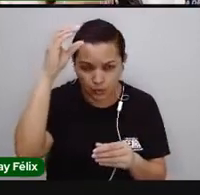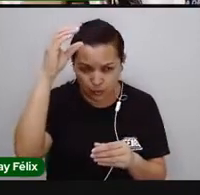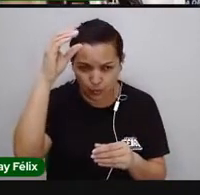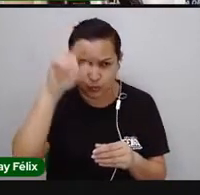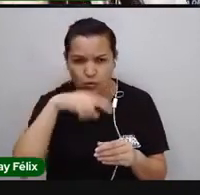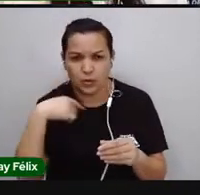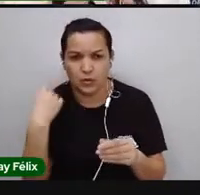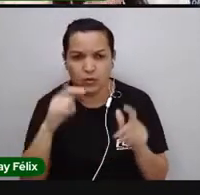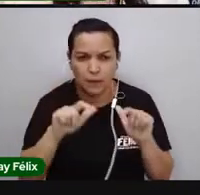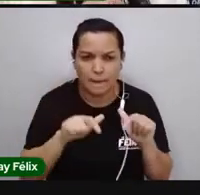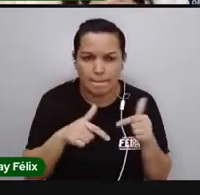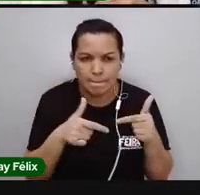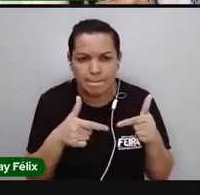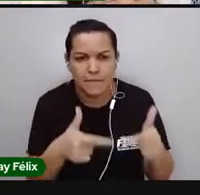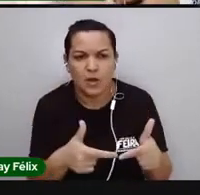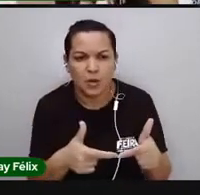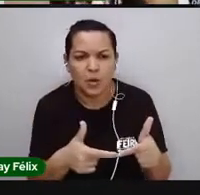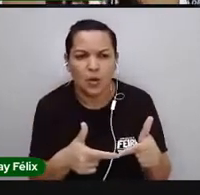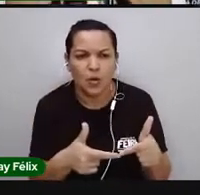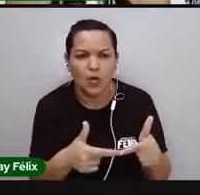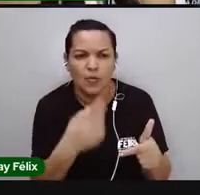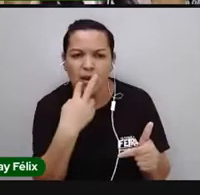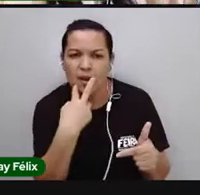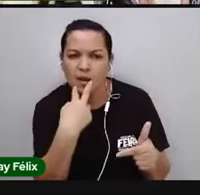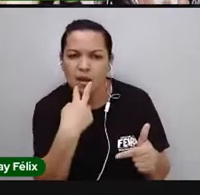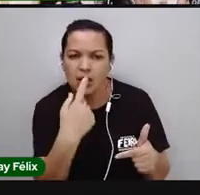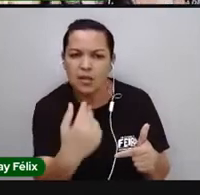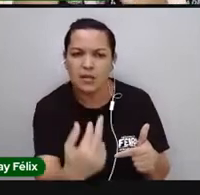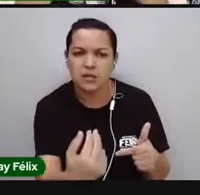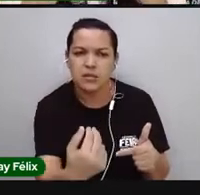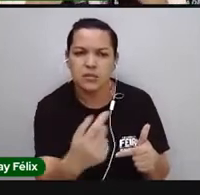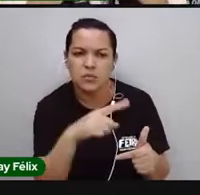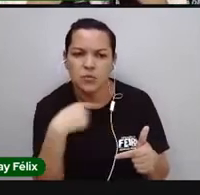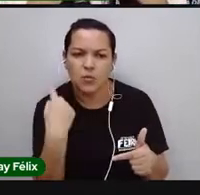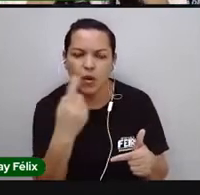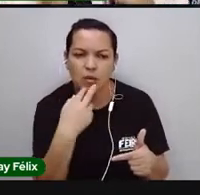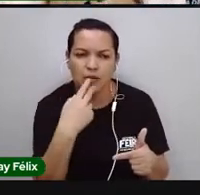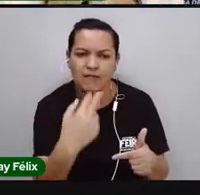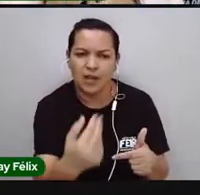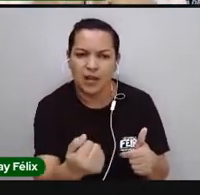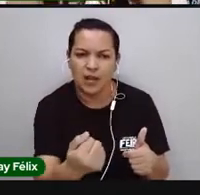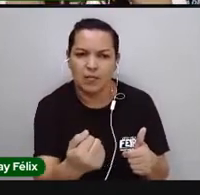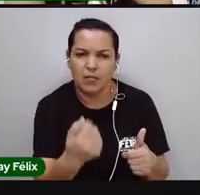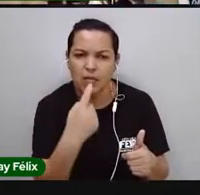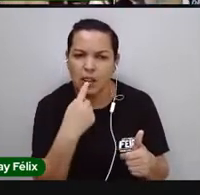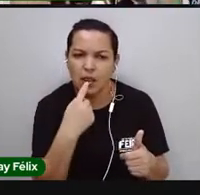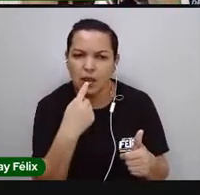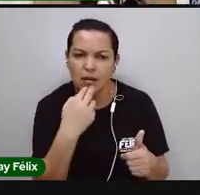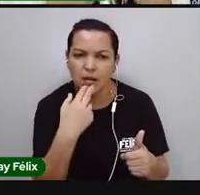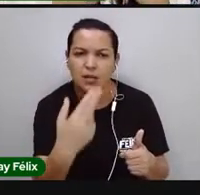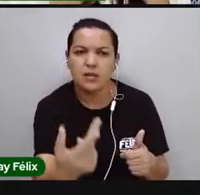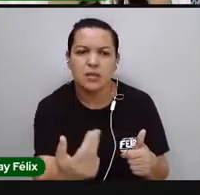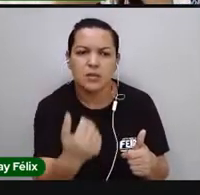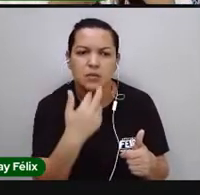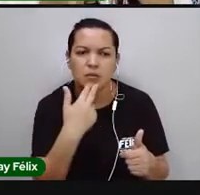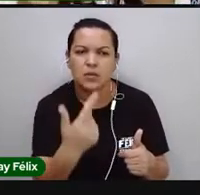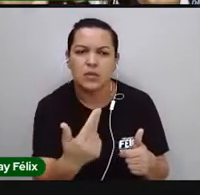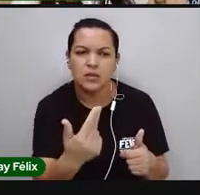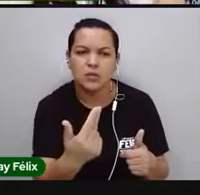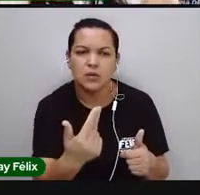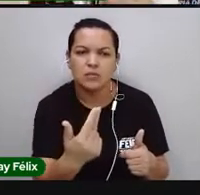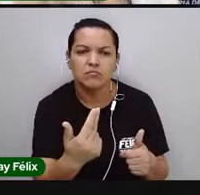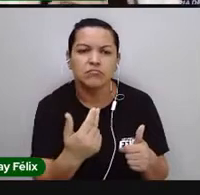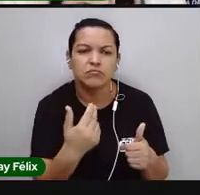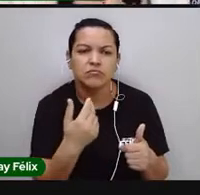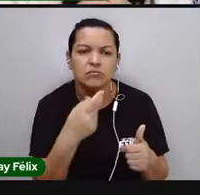e que nos rege aqui, qual é a língua que nós falamos? Não a língua boca, mas qual é a língua que